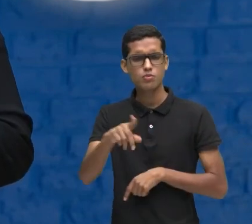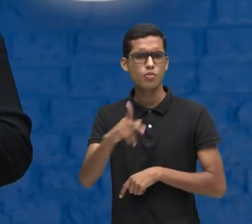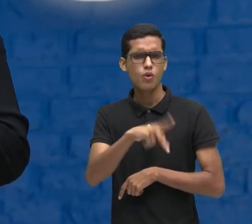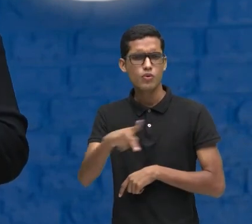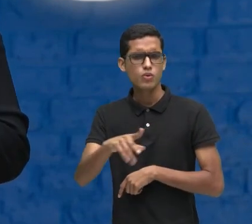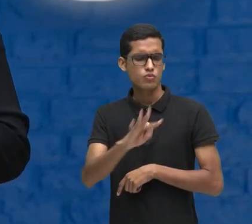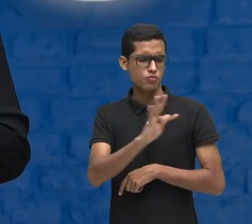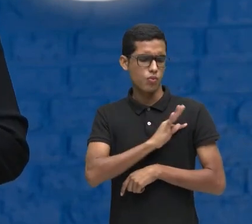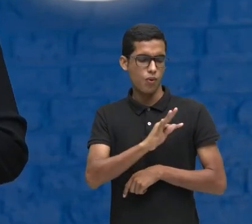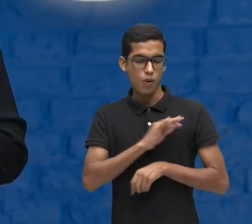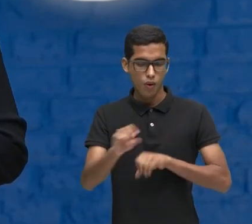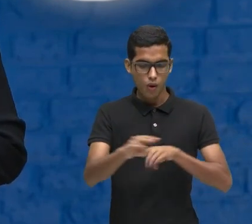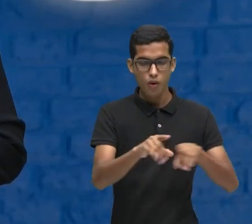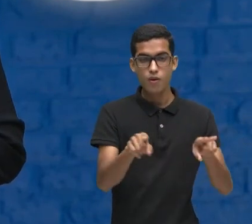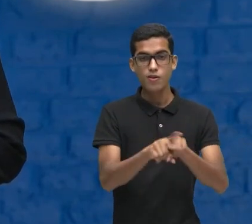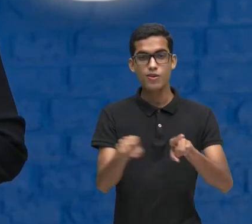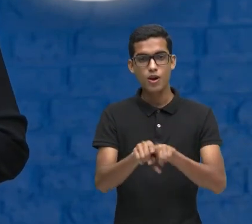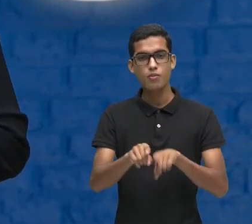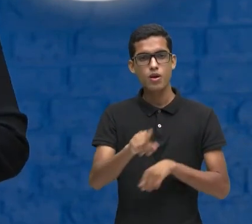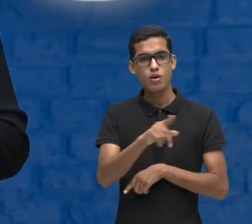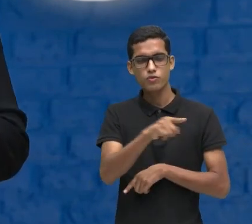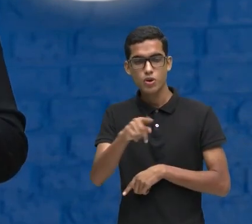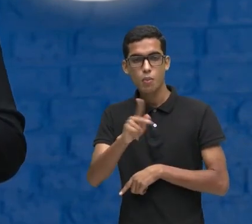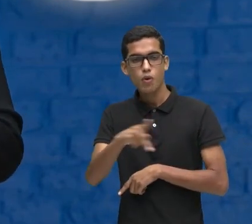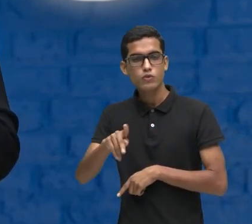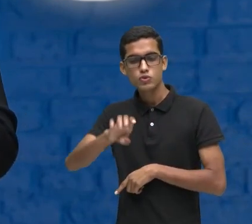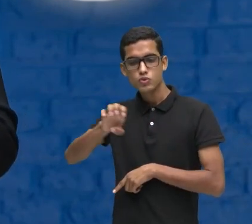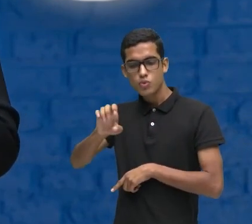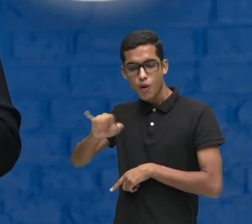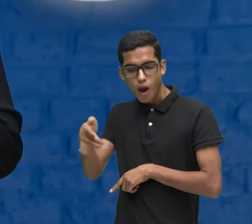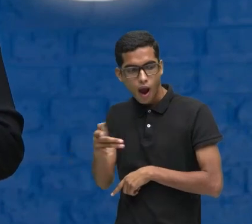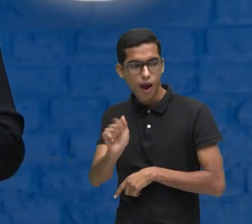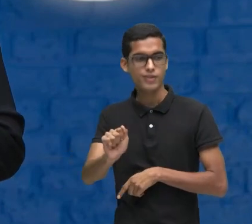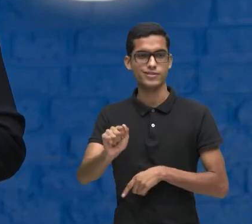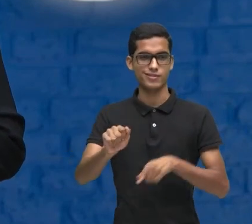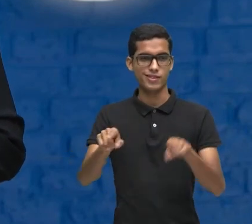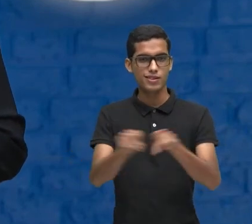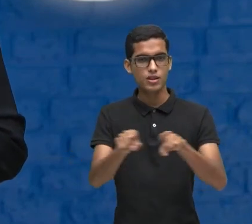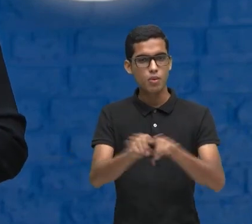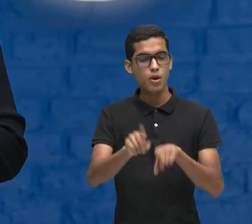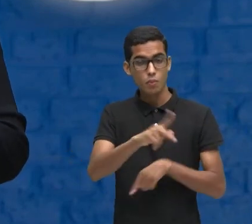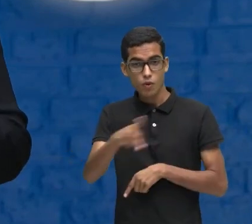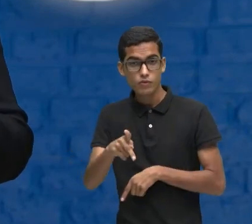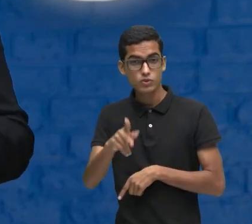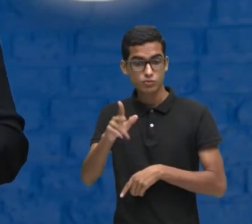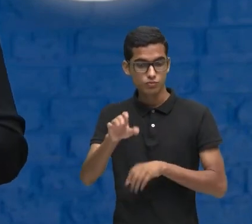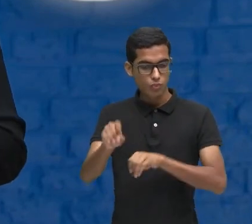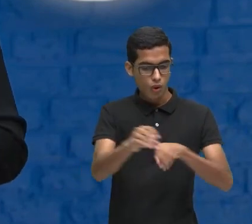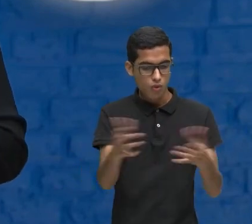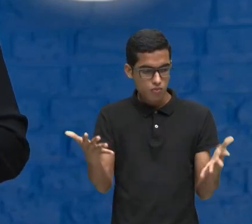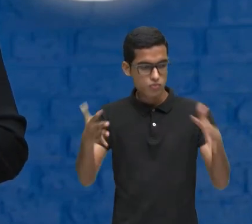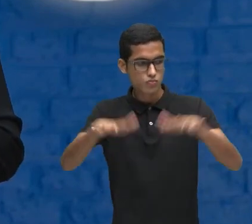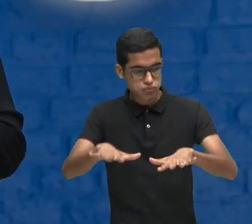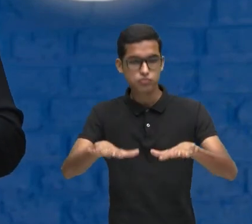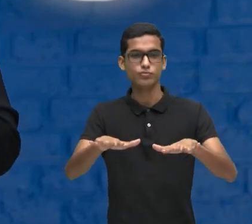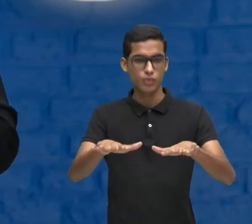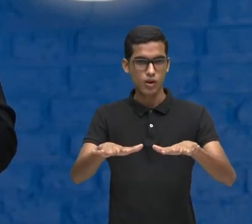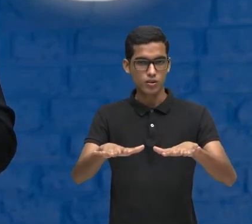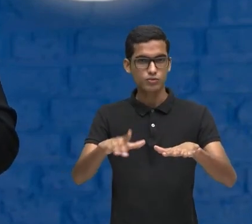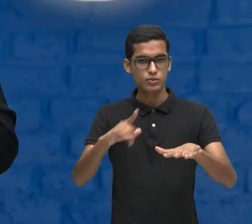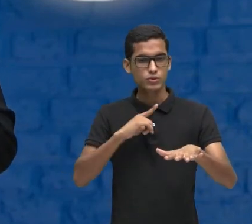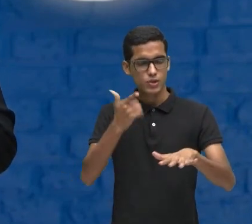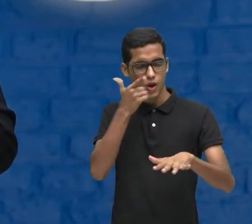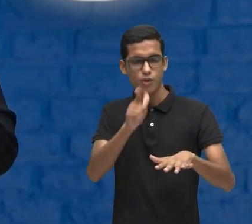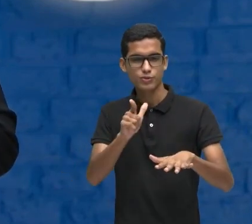você professor da educação De jovens e adultos A você professor da educação inclusiva Espero ter abrangido todos O